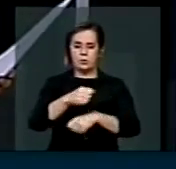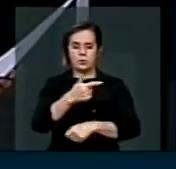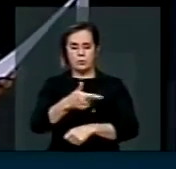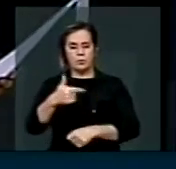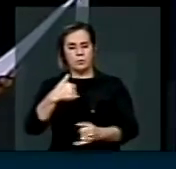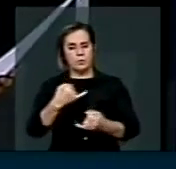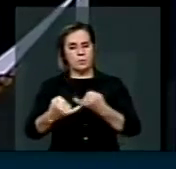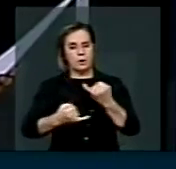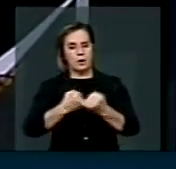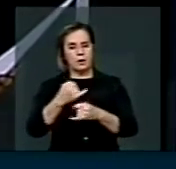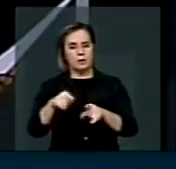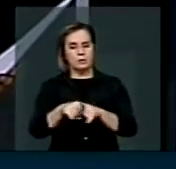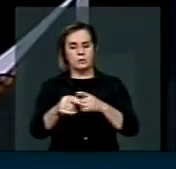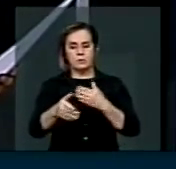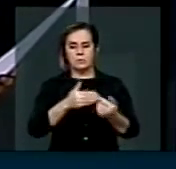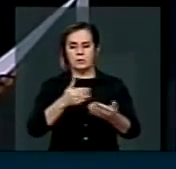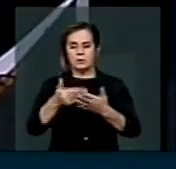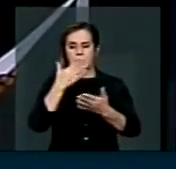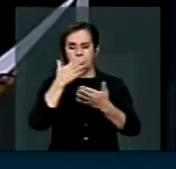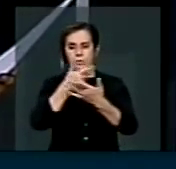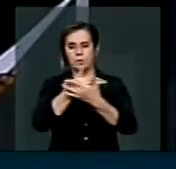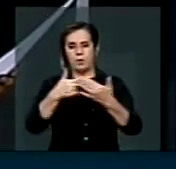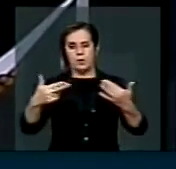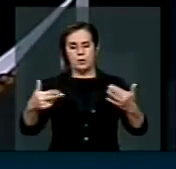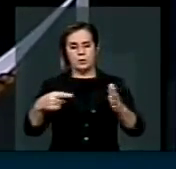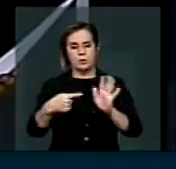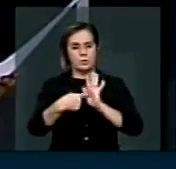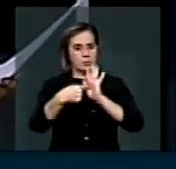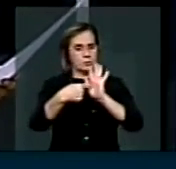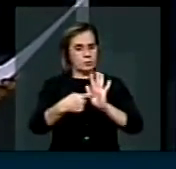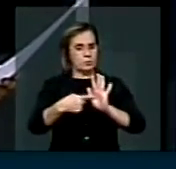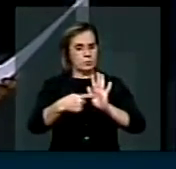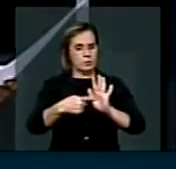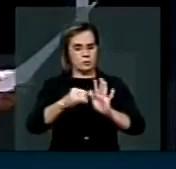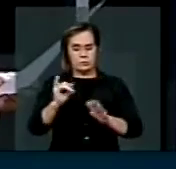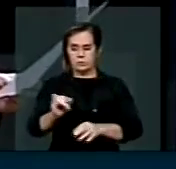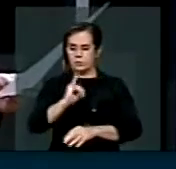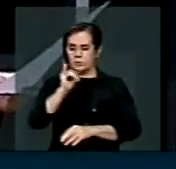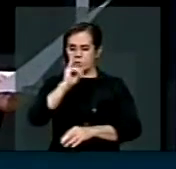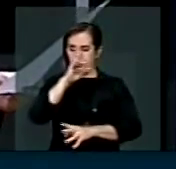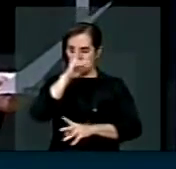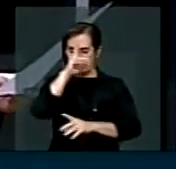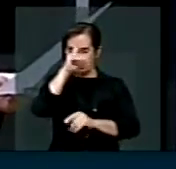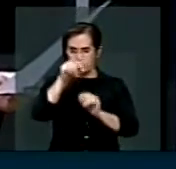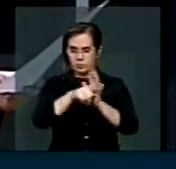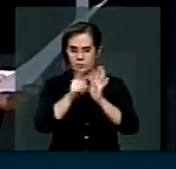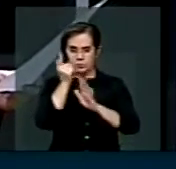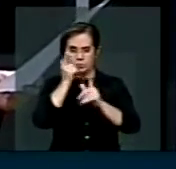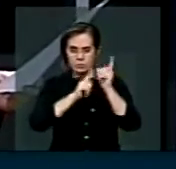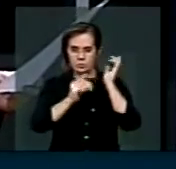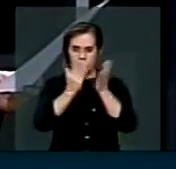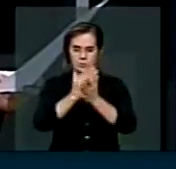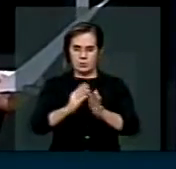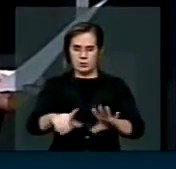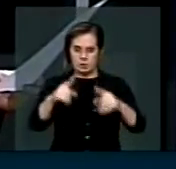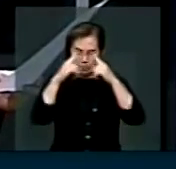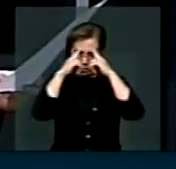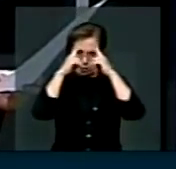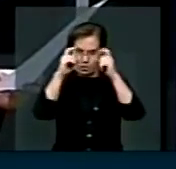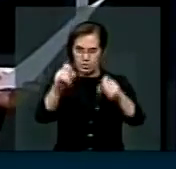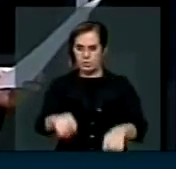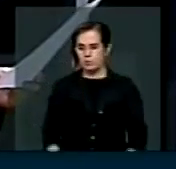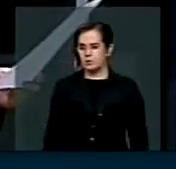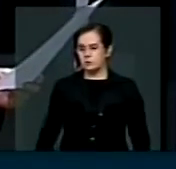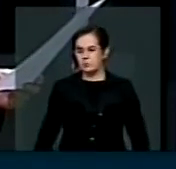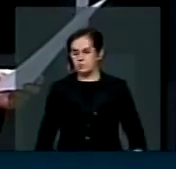brinquedo, em qualquer de suas modalidades representa um importante passo para a direção. É preciso cultivemos a